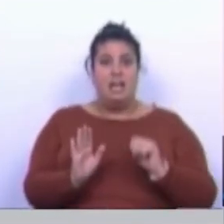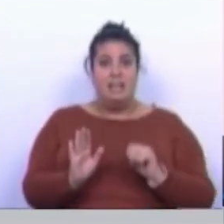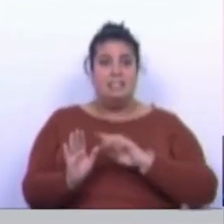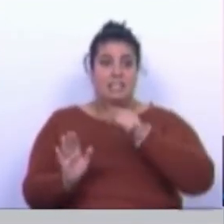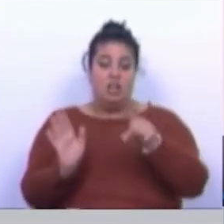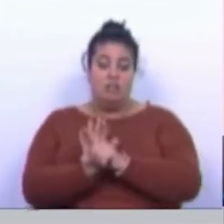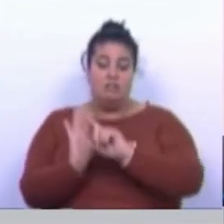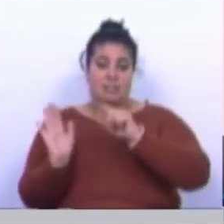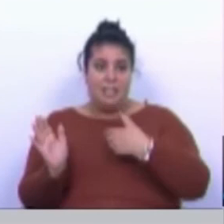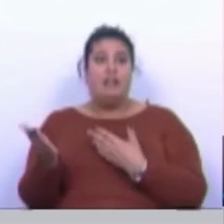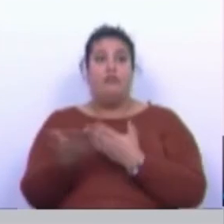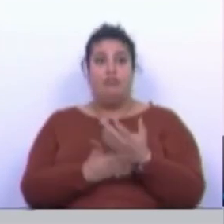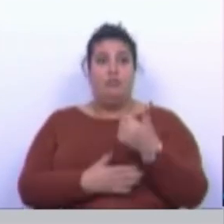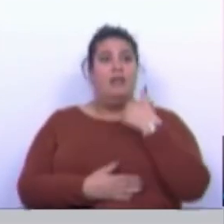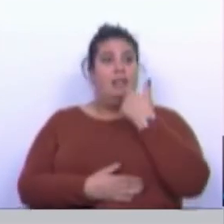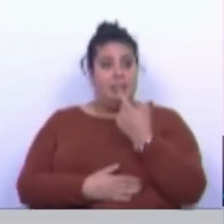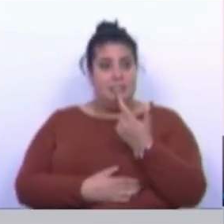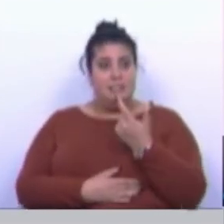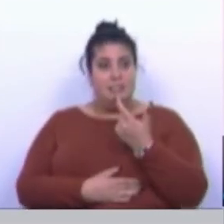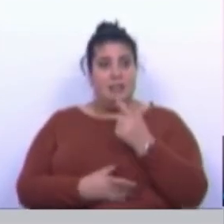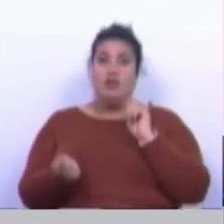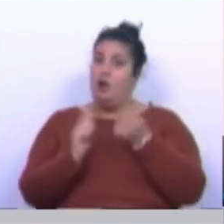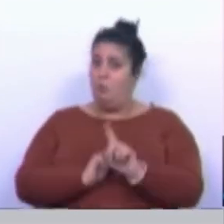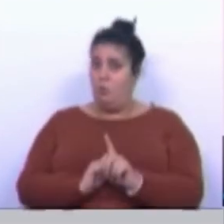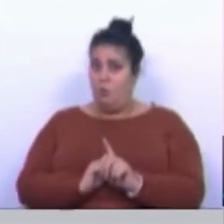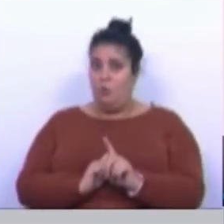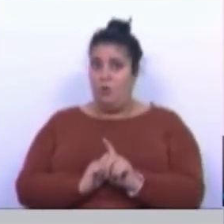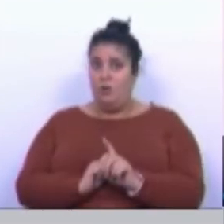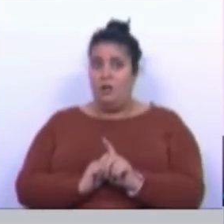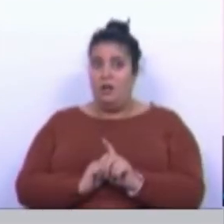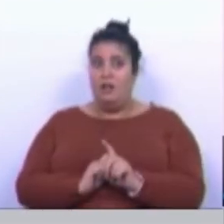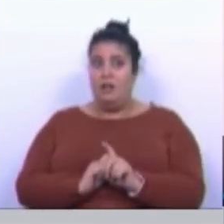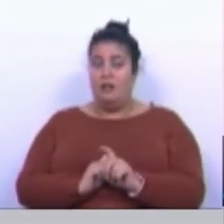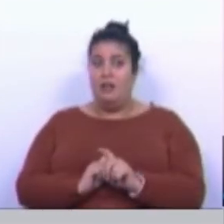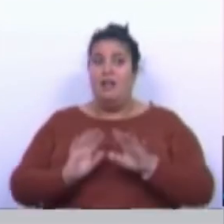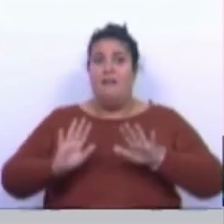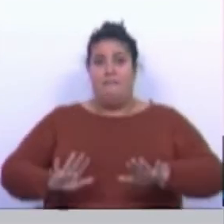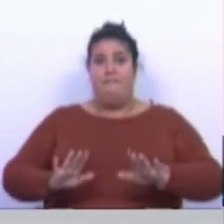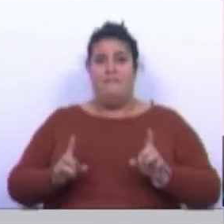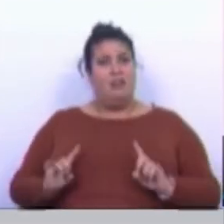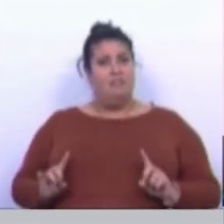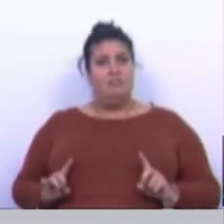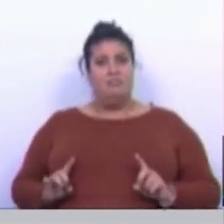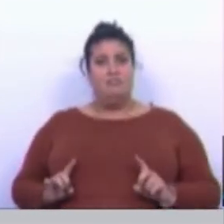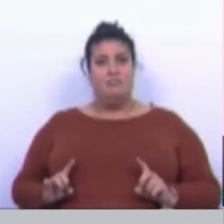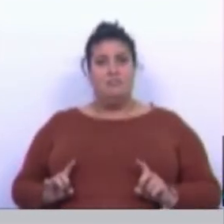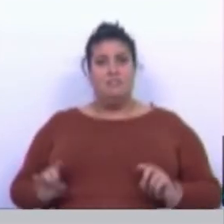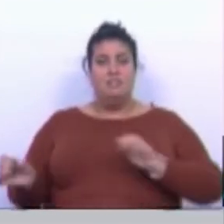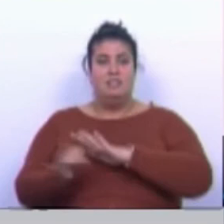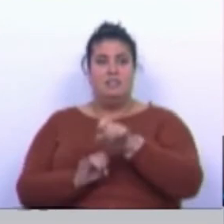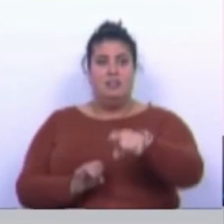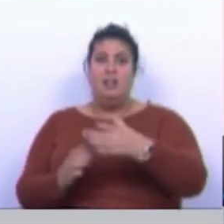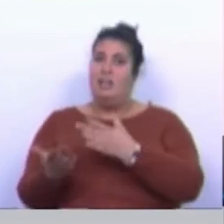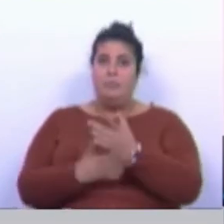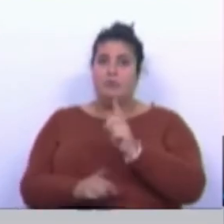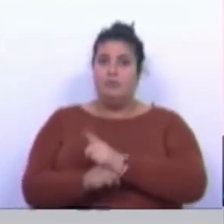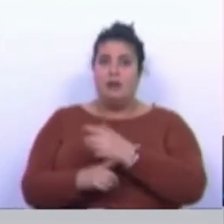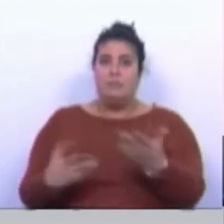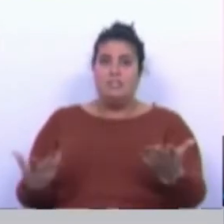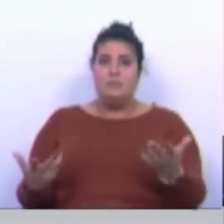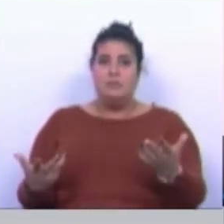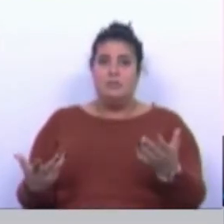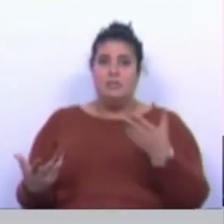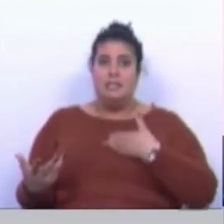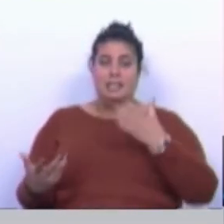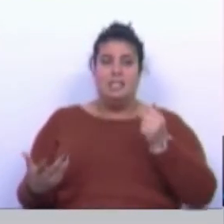nossa legislação continua. A legislação não mudou e não fica suspensa com o estado de emergência nem sem ele. E a